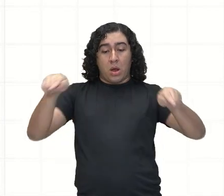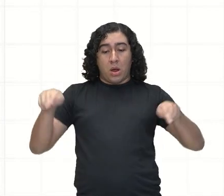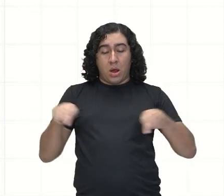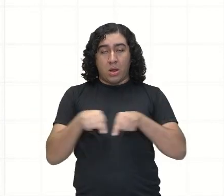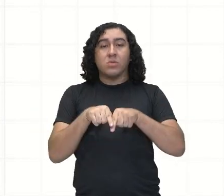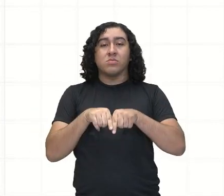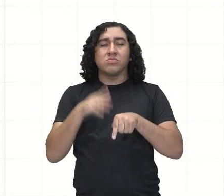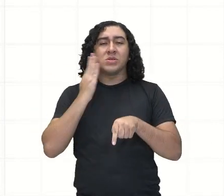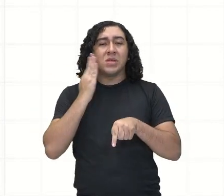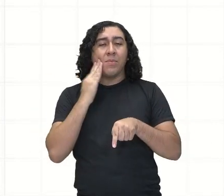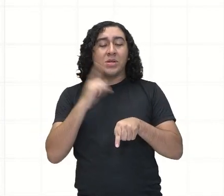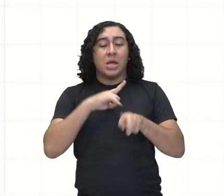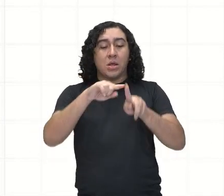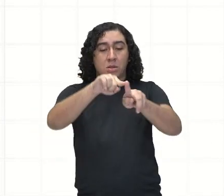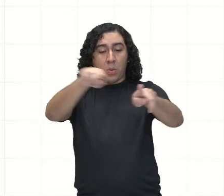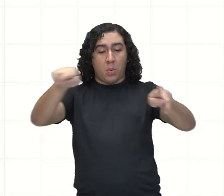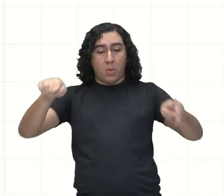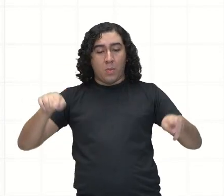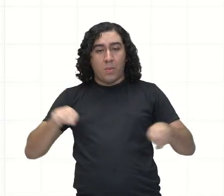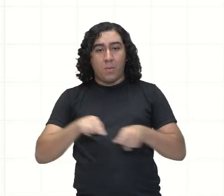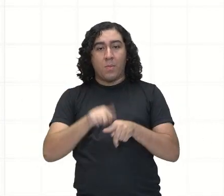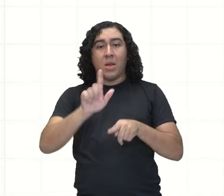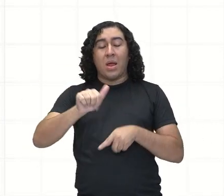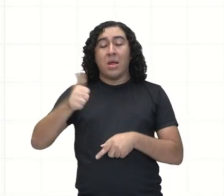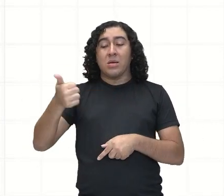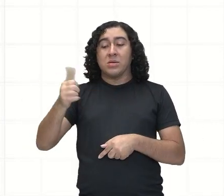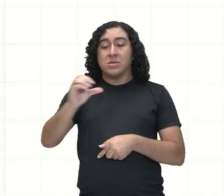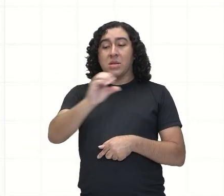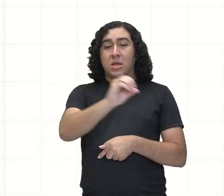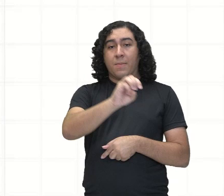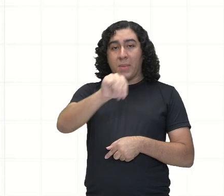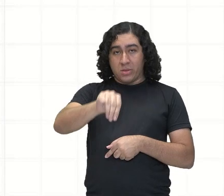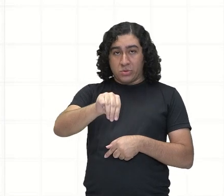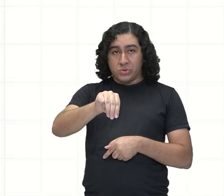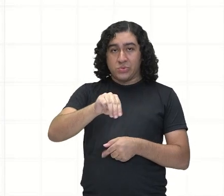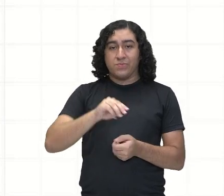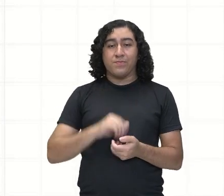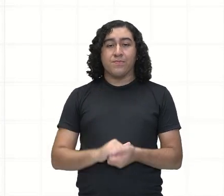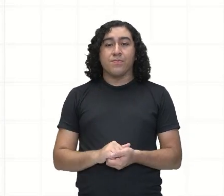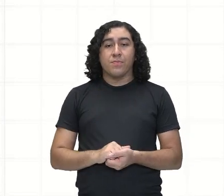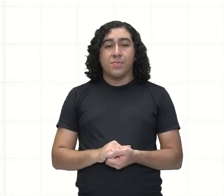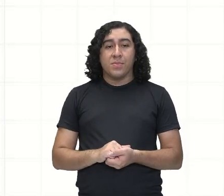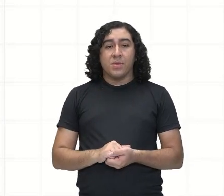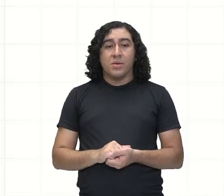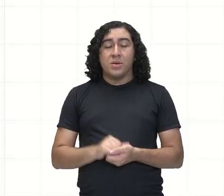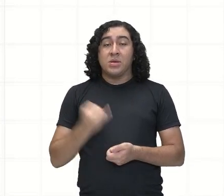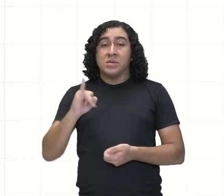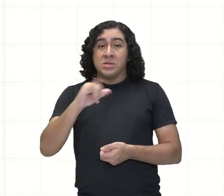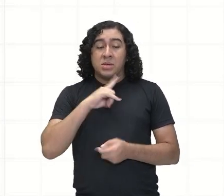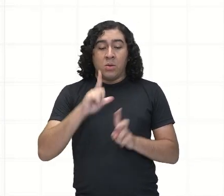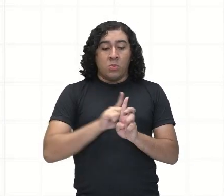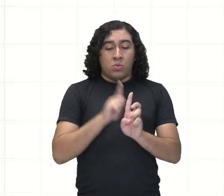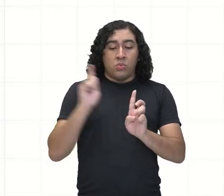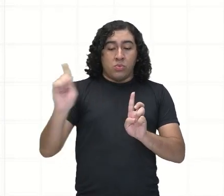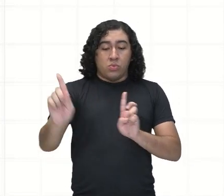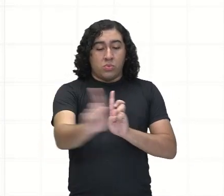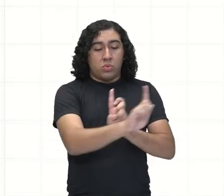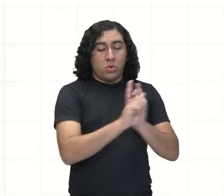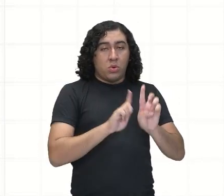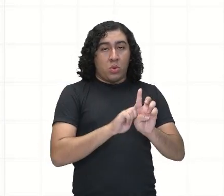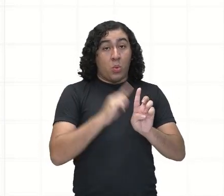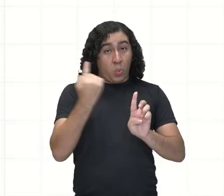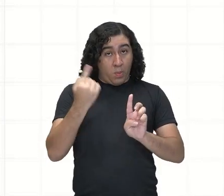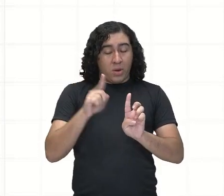sabe que o lago tem um comprimento de diâmetro de 100 metros. Se ele completou duas voltas ao redor do lago,